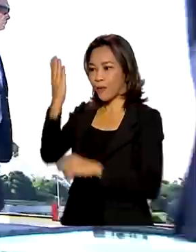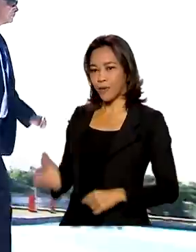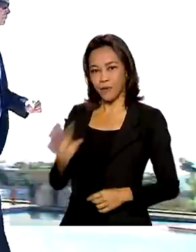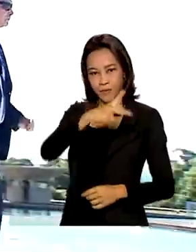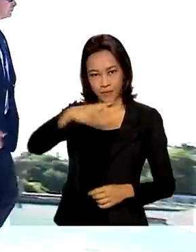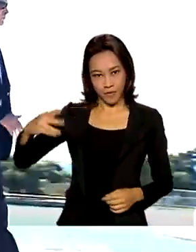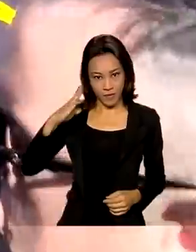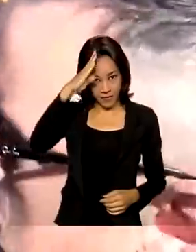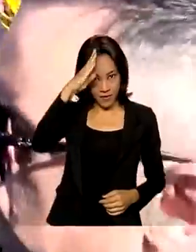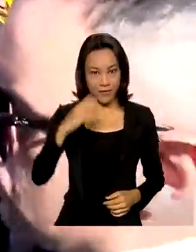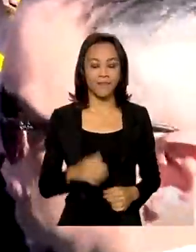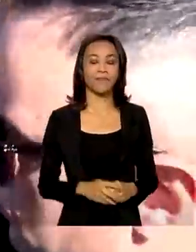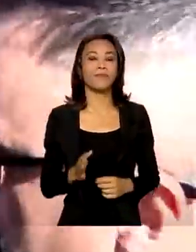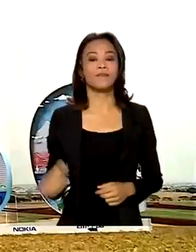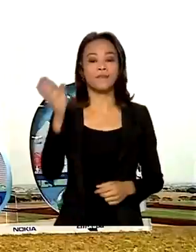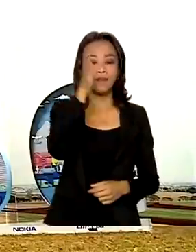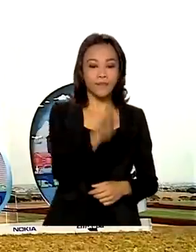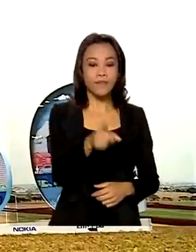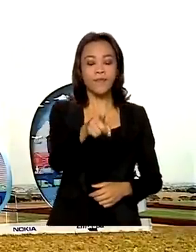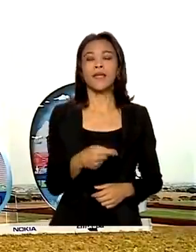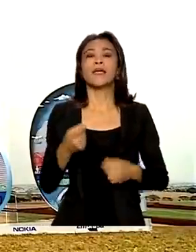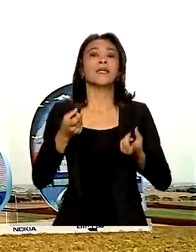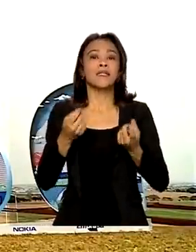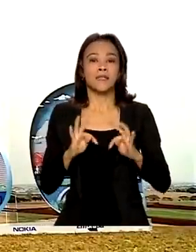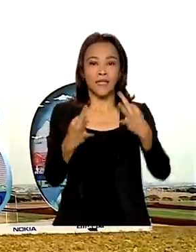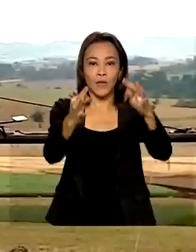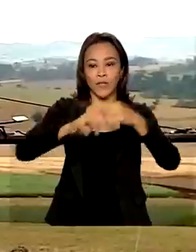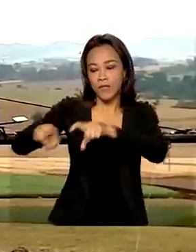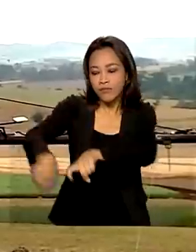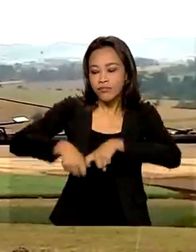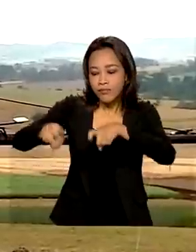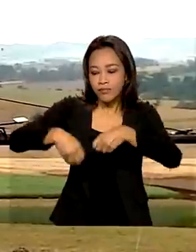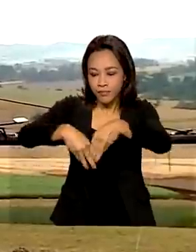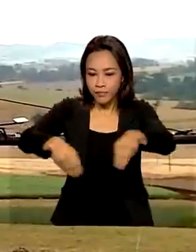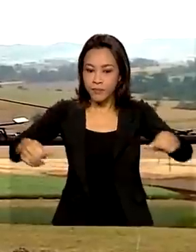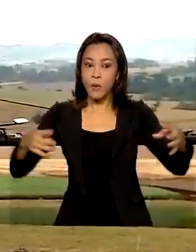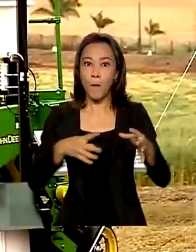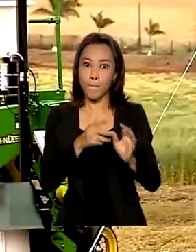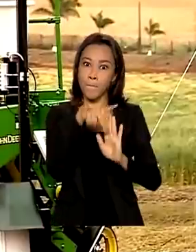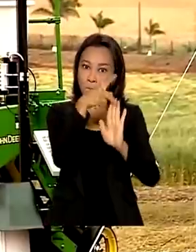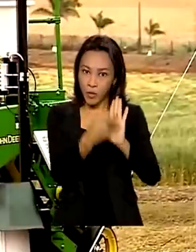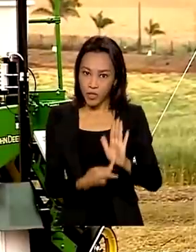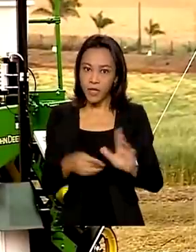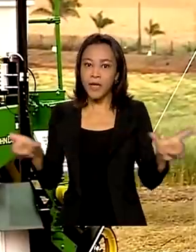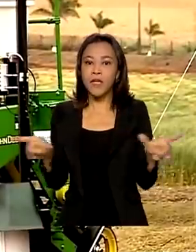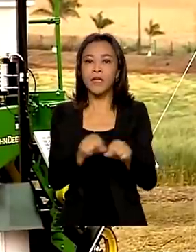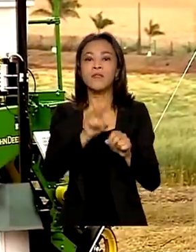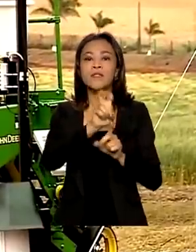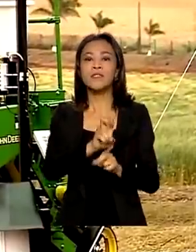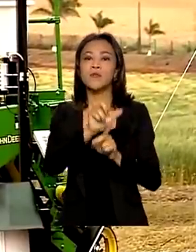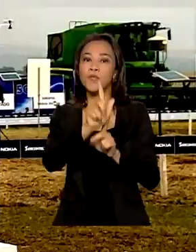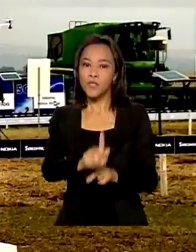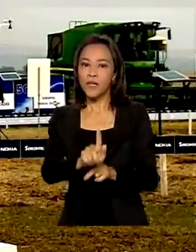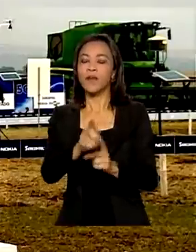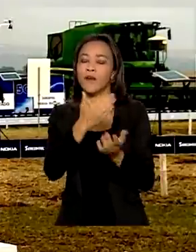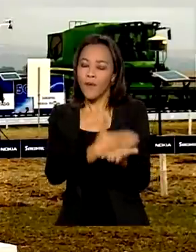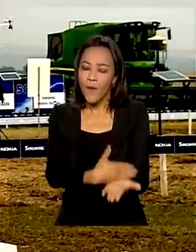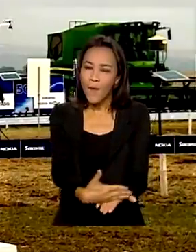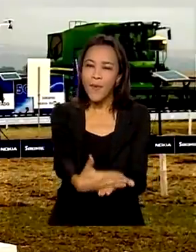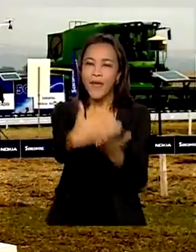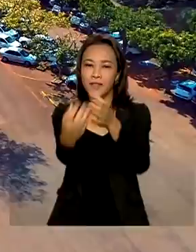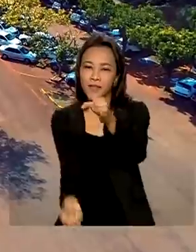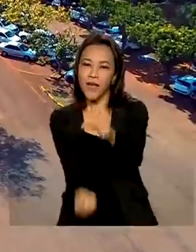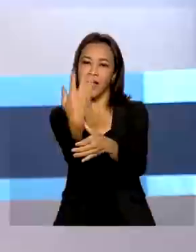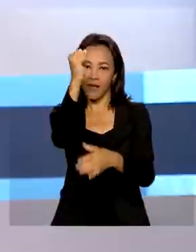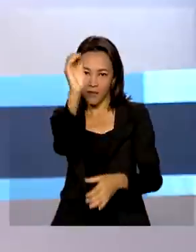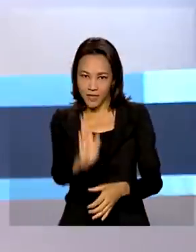Poderes. Tecnologia no Campo, projeto piloto de conectividade 5G para o agronegócio, começa a ser implantado